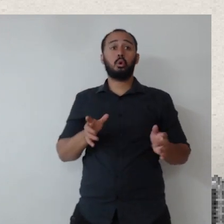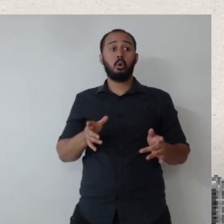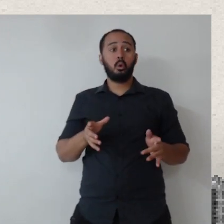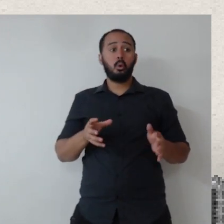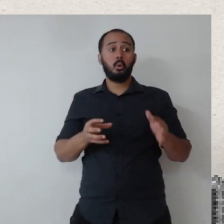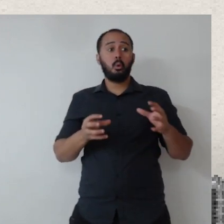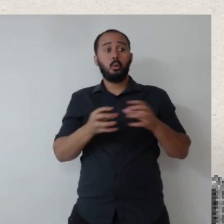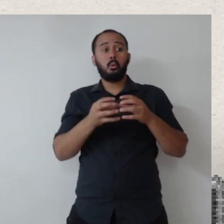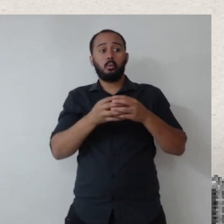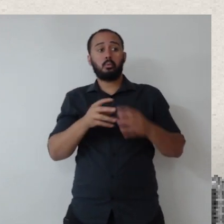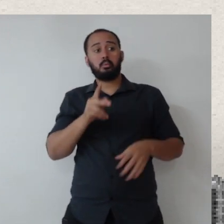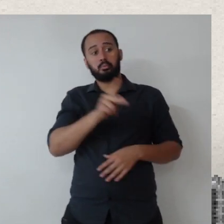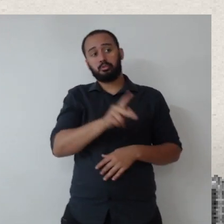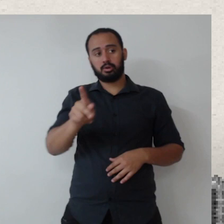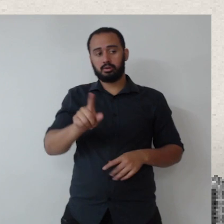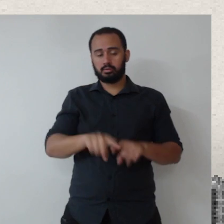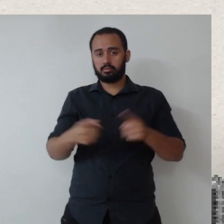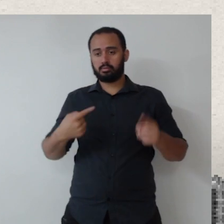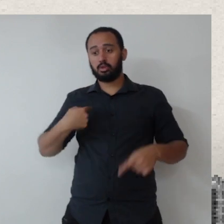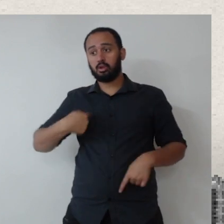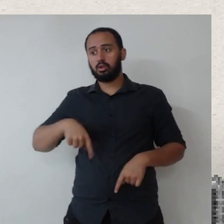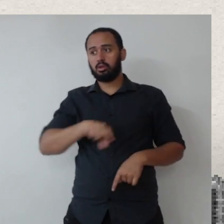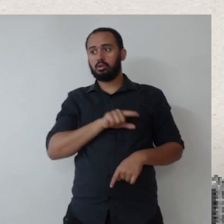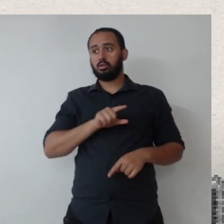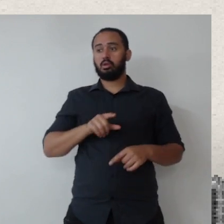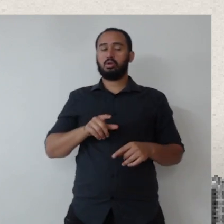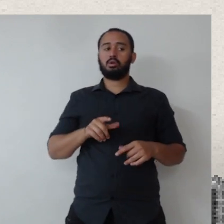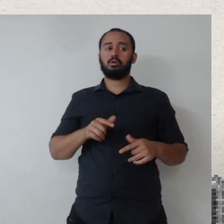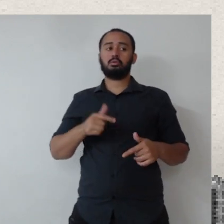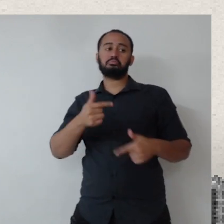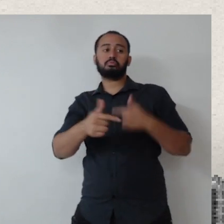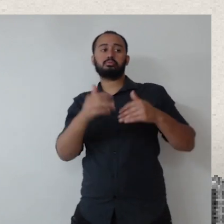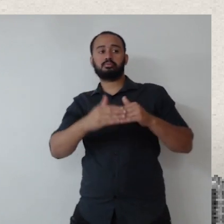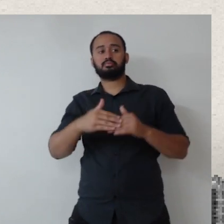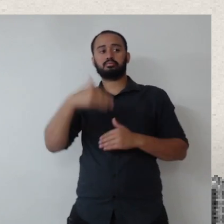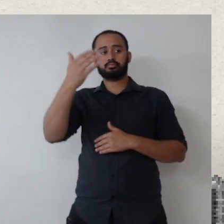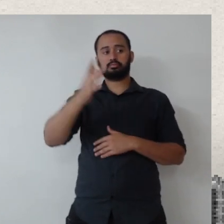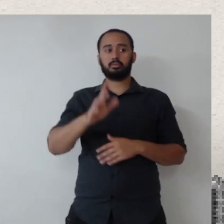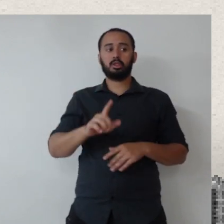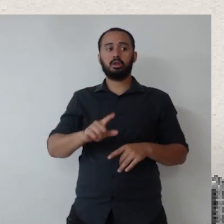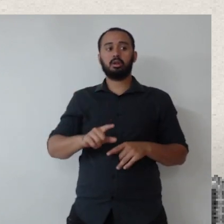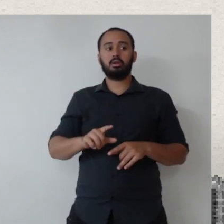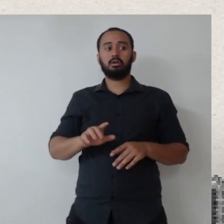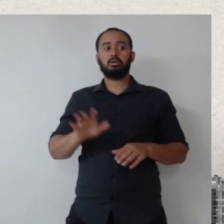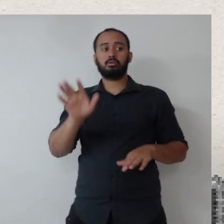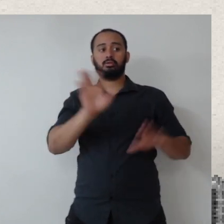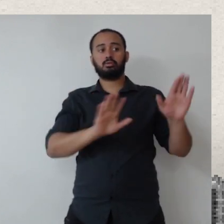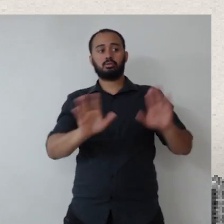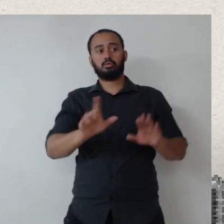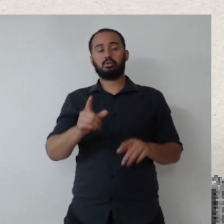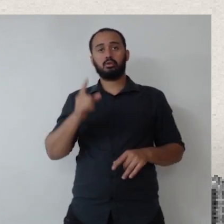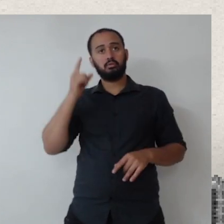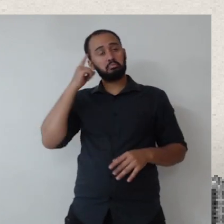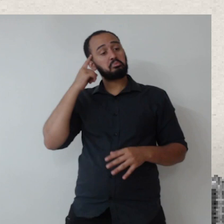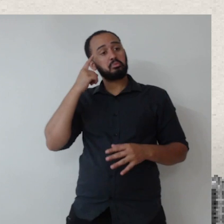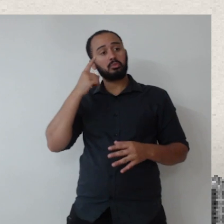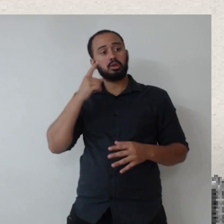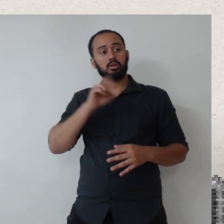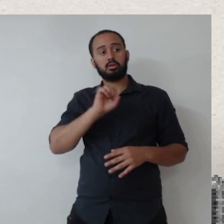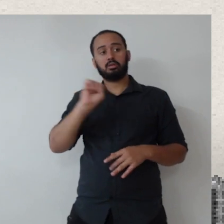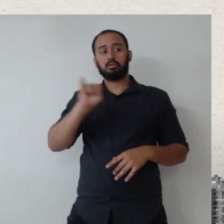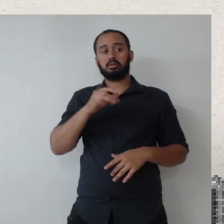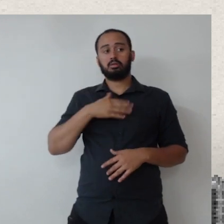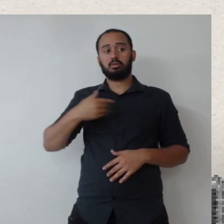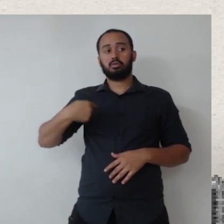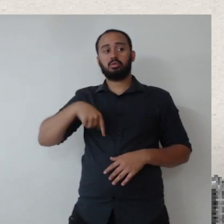realmente... Agora, o a gente pode fazer nós para extrapolar os muros? A gente só tem que ter aquele cuidado para não desobitar das nossas competências. Por